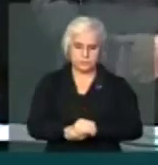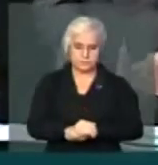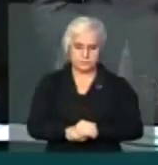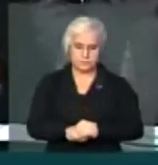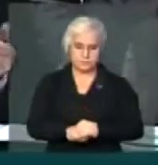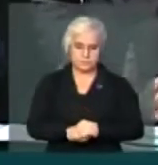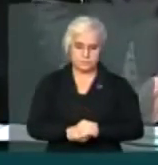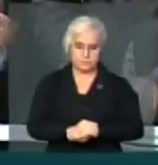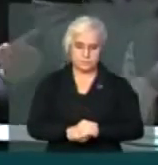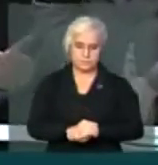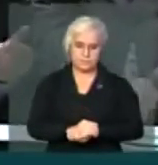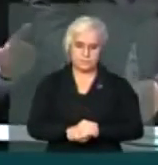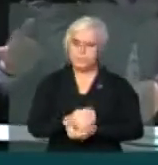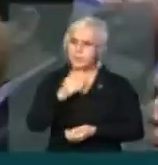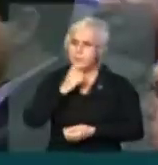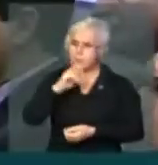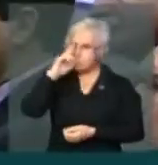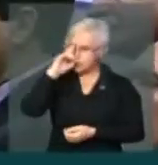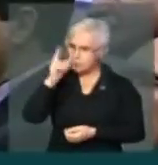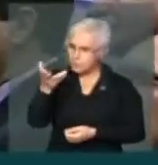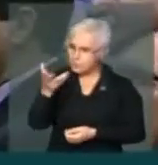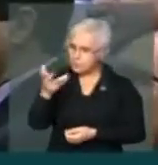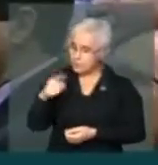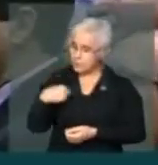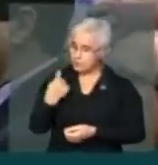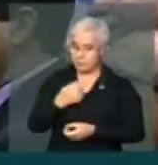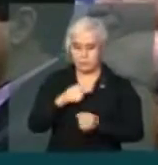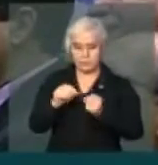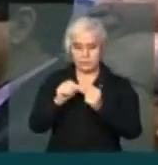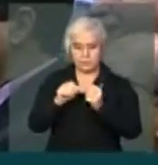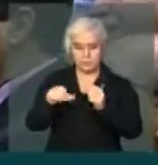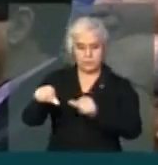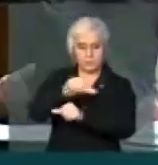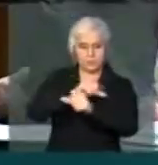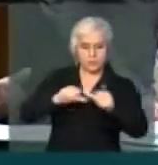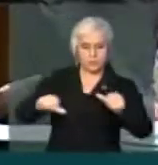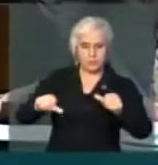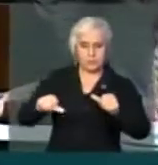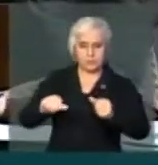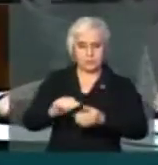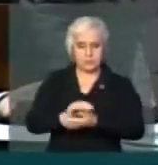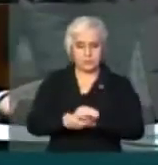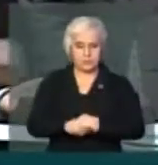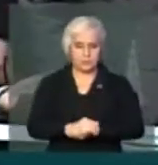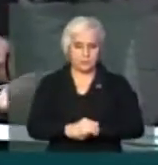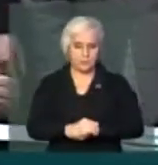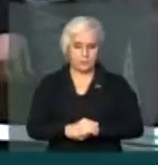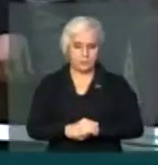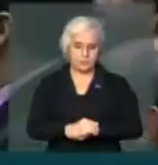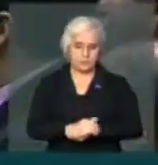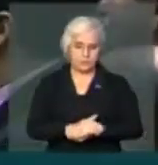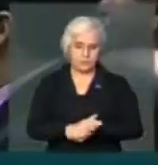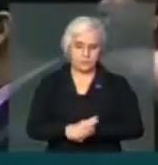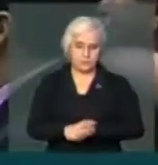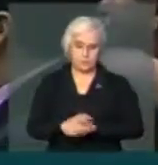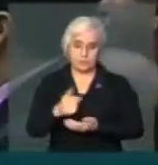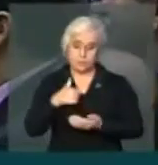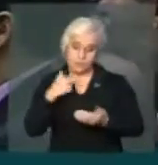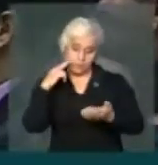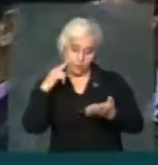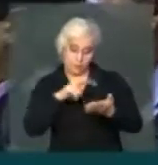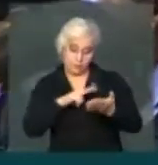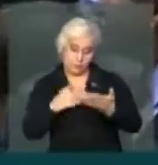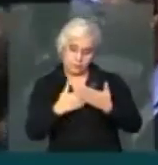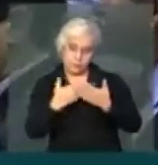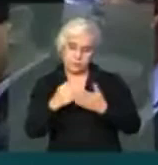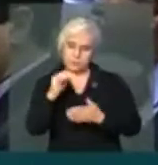Presidente... Nossa Excelência está querendo que nós façamos a inversão para apreciar o item... Então, eu verifico na minha questão de ordem, se